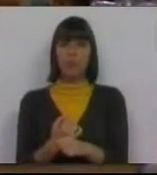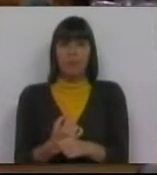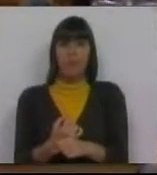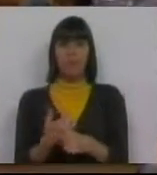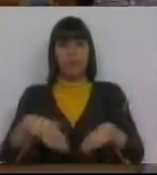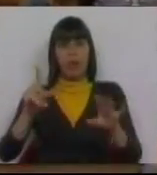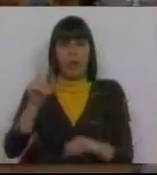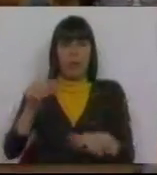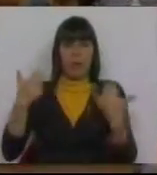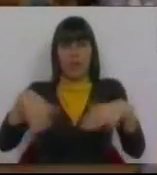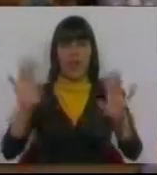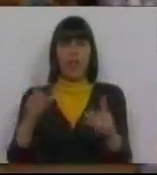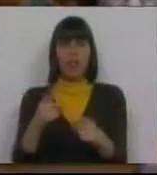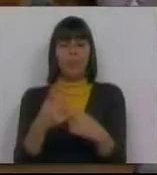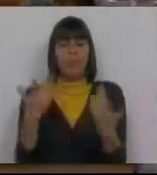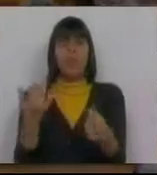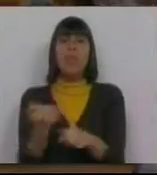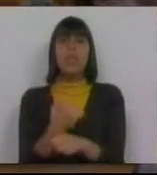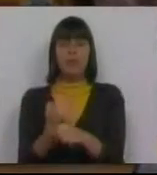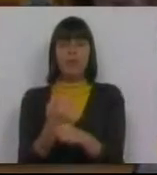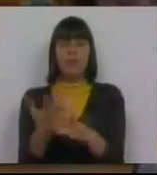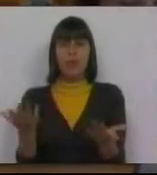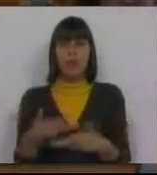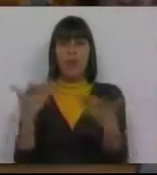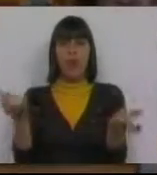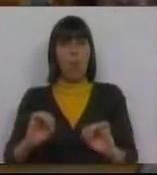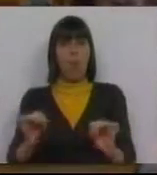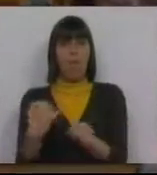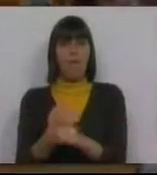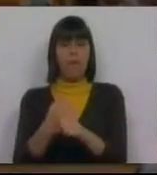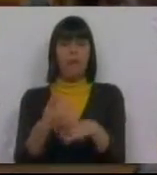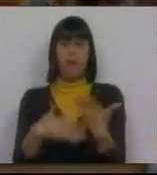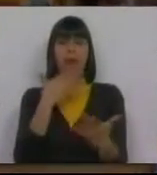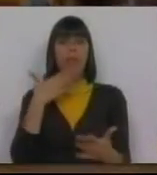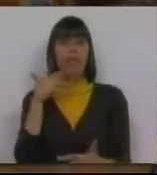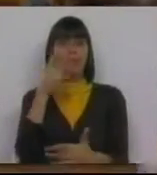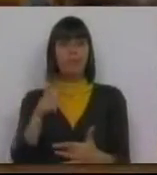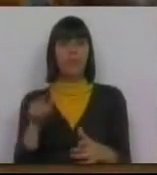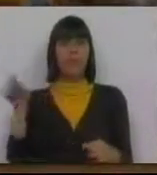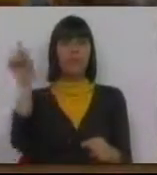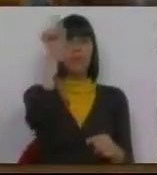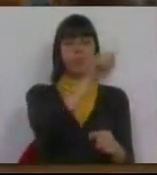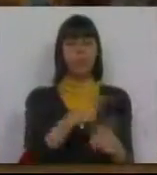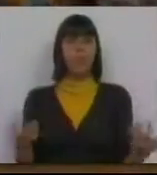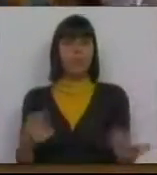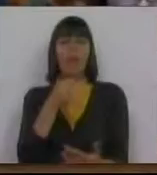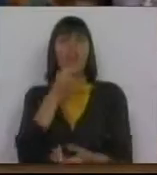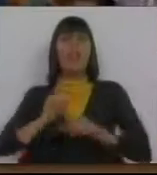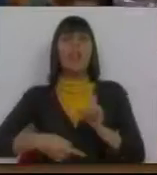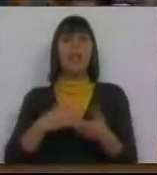desbarato, em deixar os serviços sem funcionarem na maior parte dos casos e falo